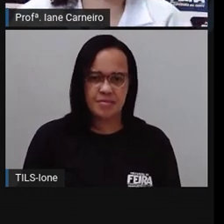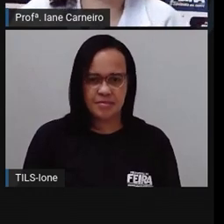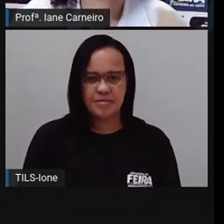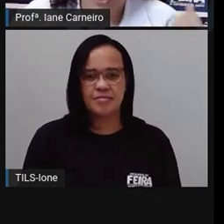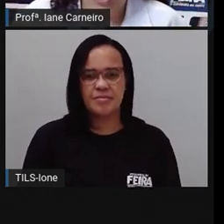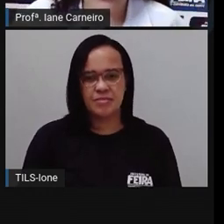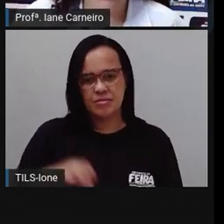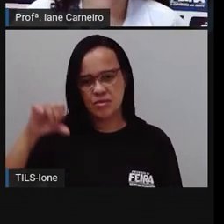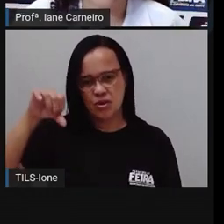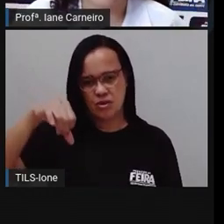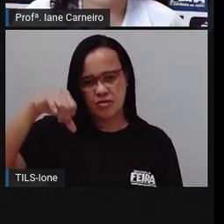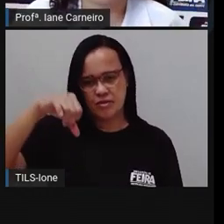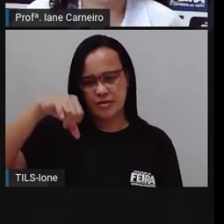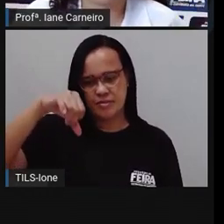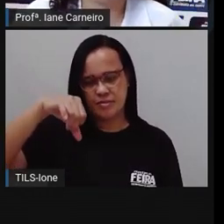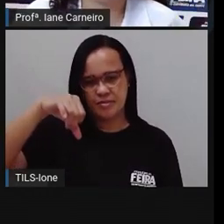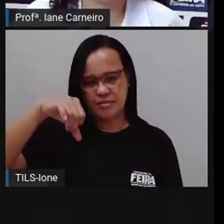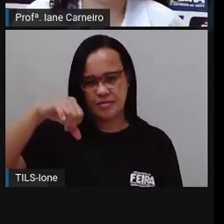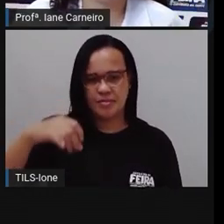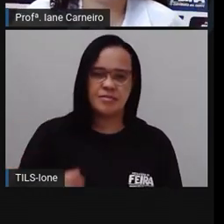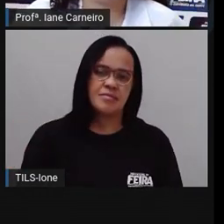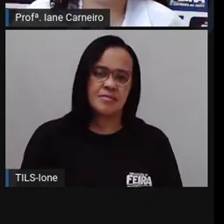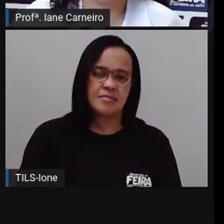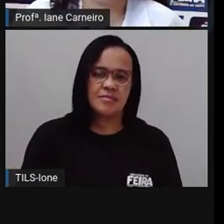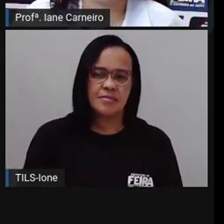ficaram nove. Tá jóia?